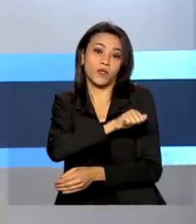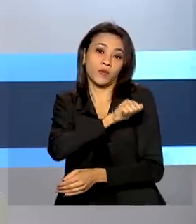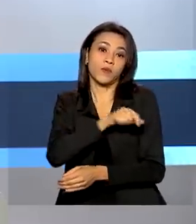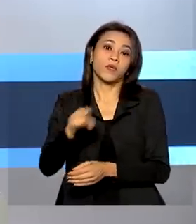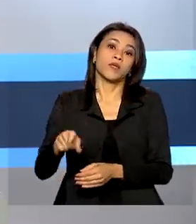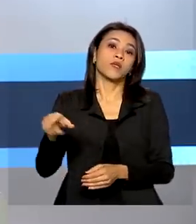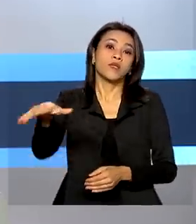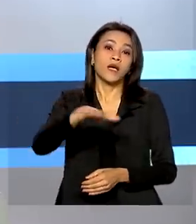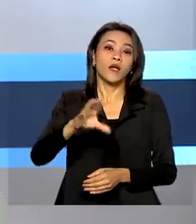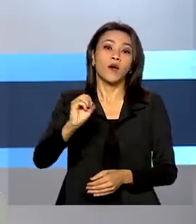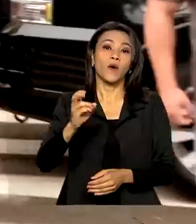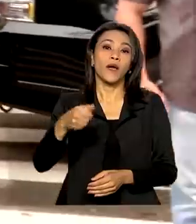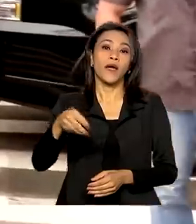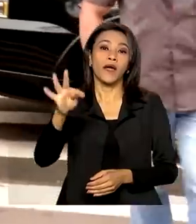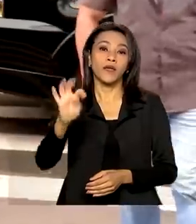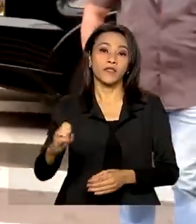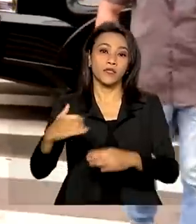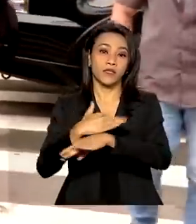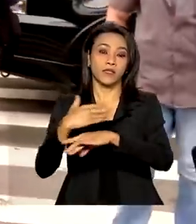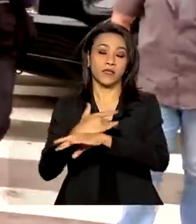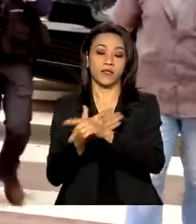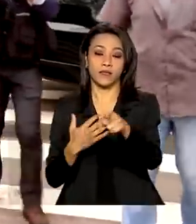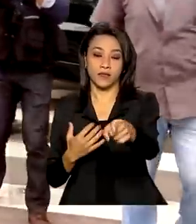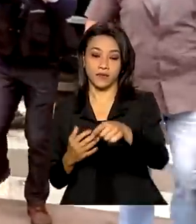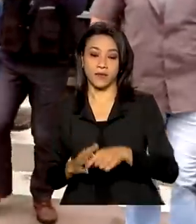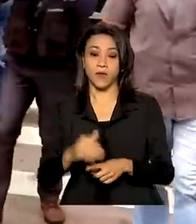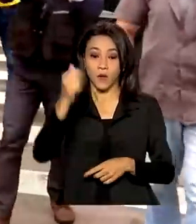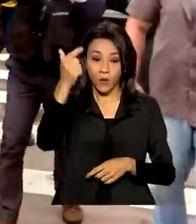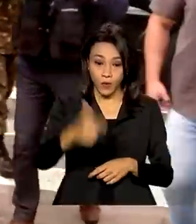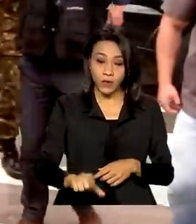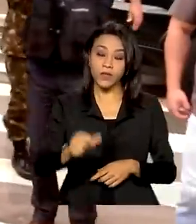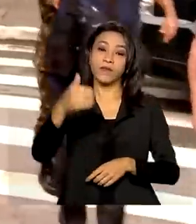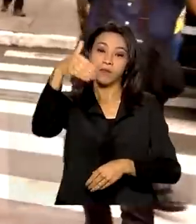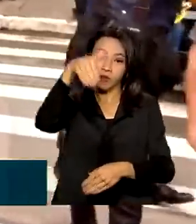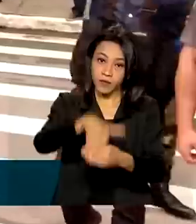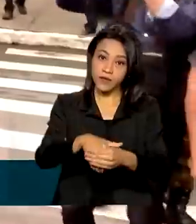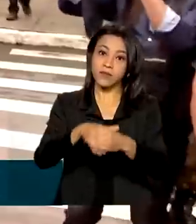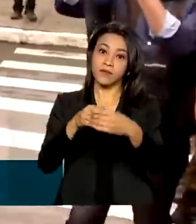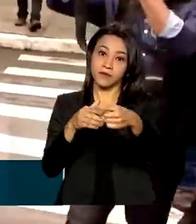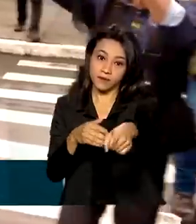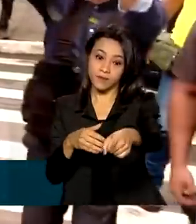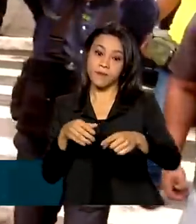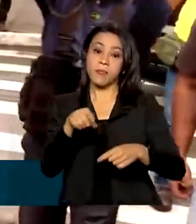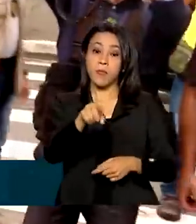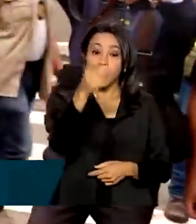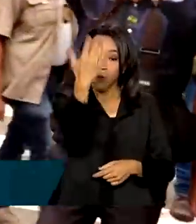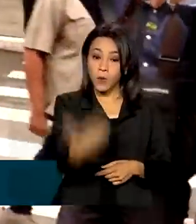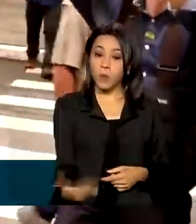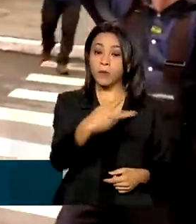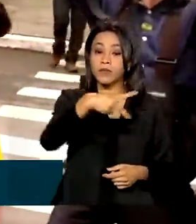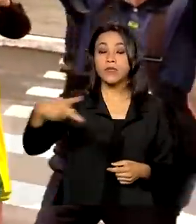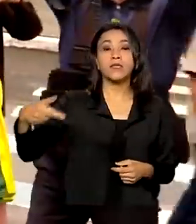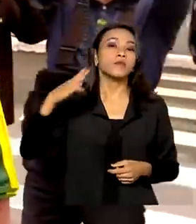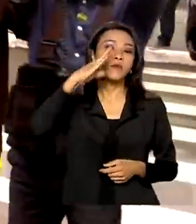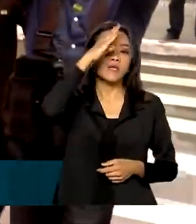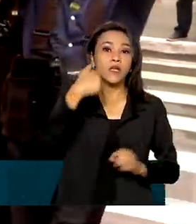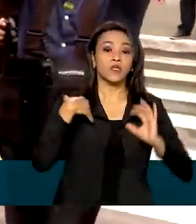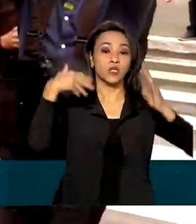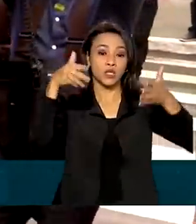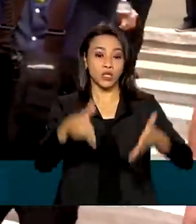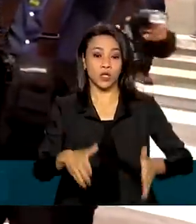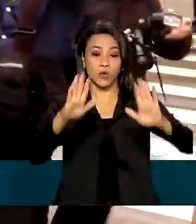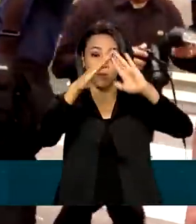oeste da cidade. Candidato à reeleição pelo Partido Liberal, o presidente Jair Bolsonaro chegou à escola municipal